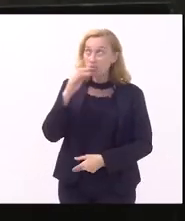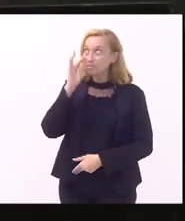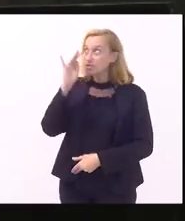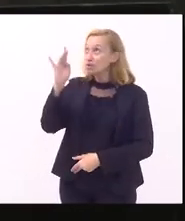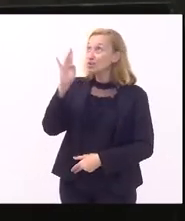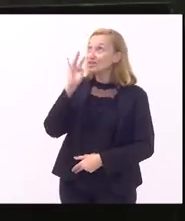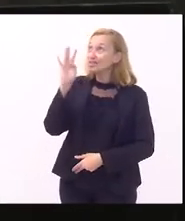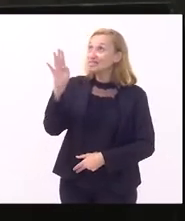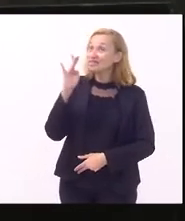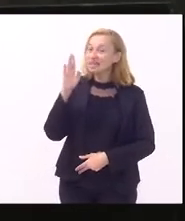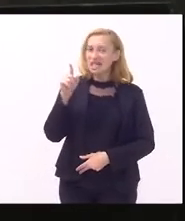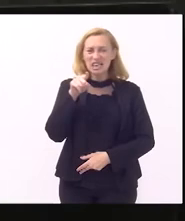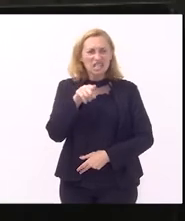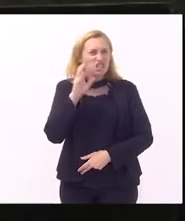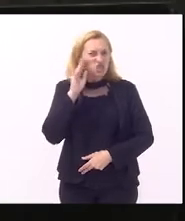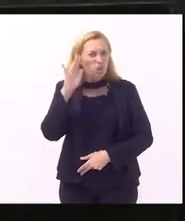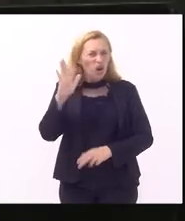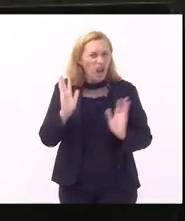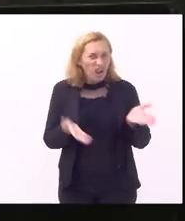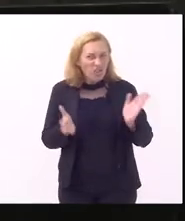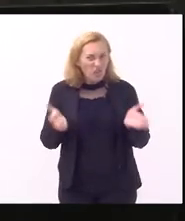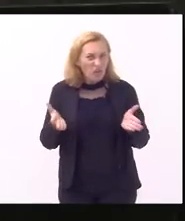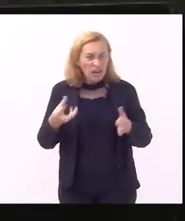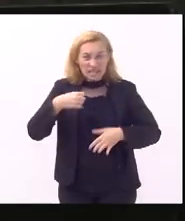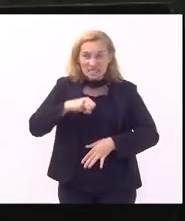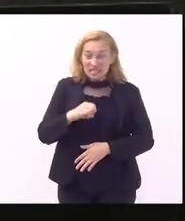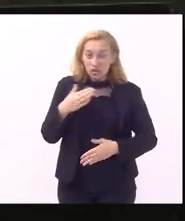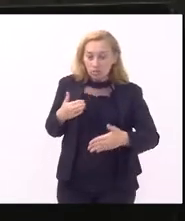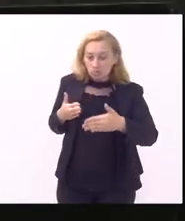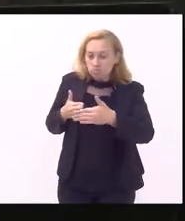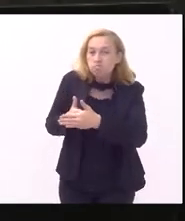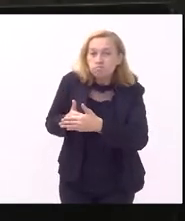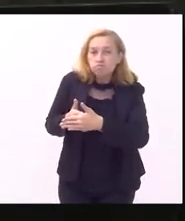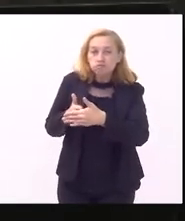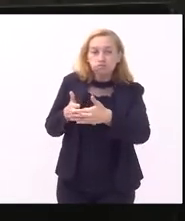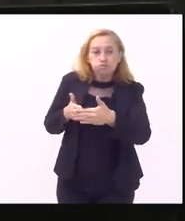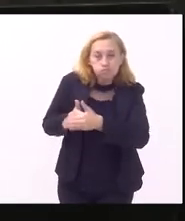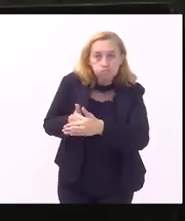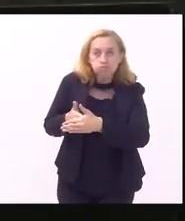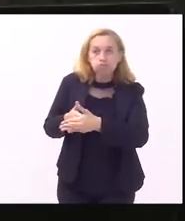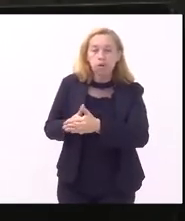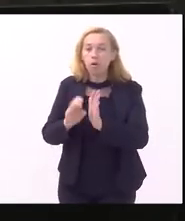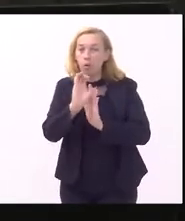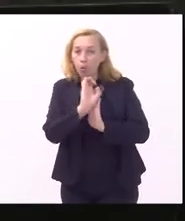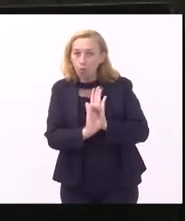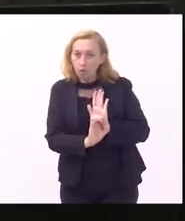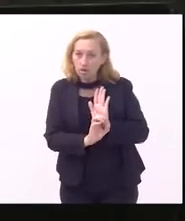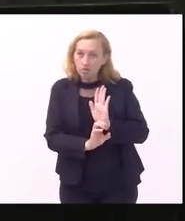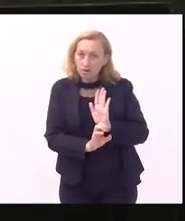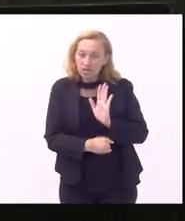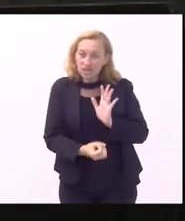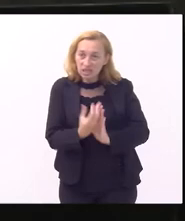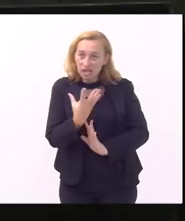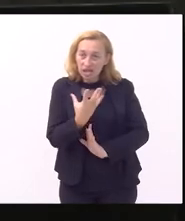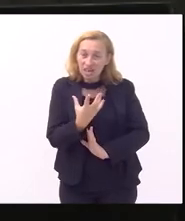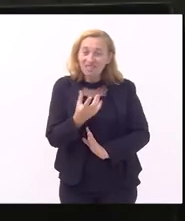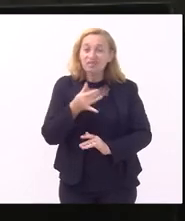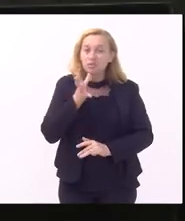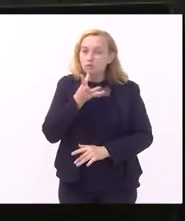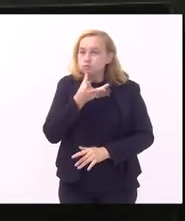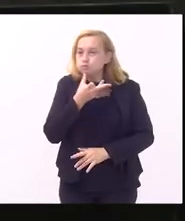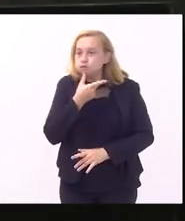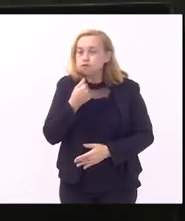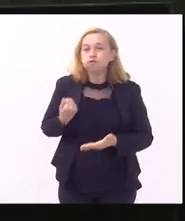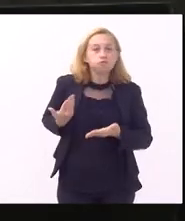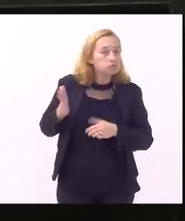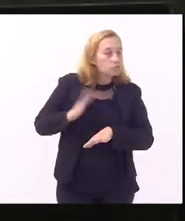e esse sonho agora se nós interrompermos eles com emendas provavelmente isso vai demorar mais